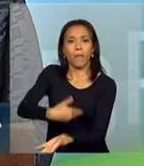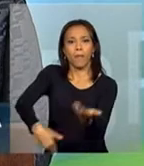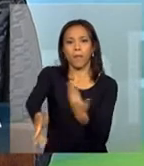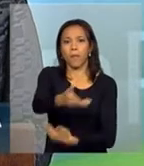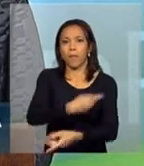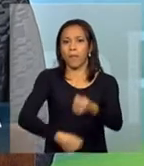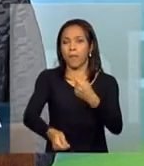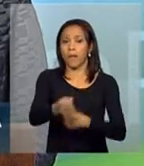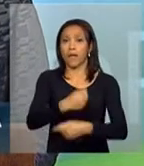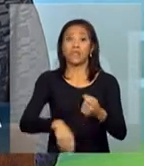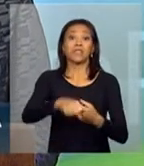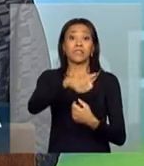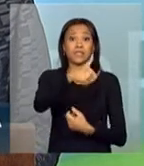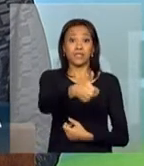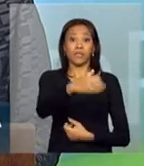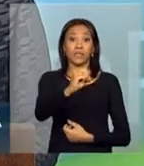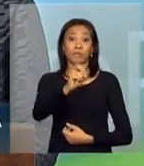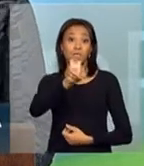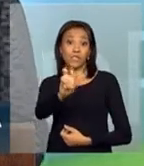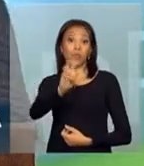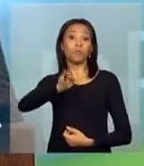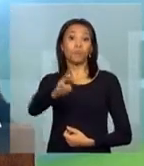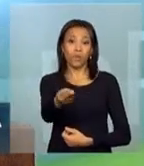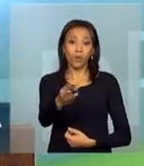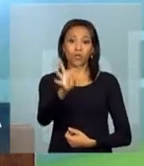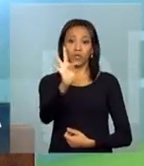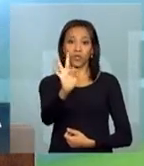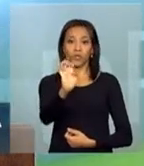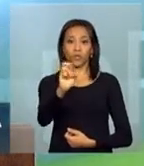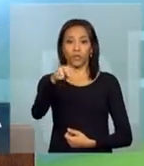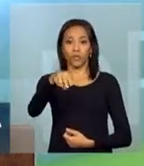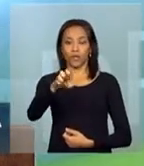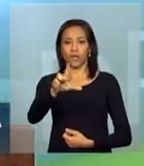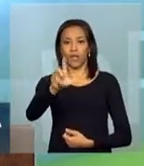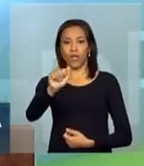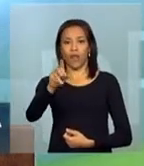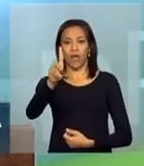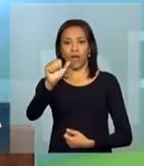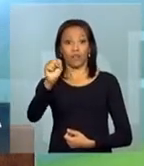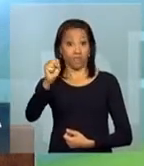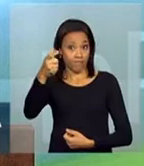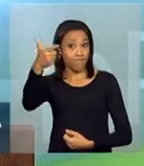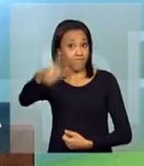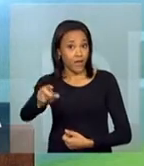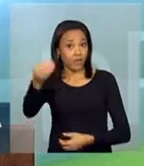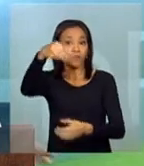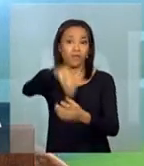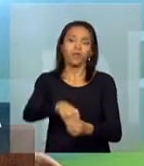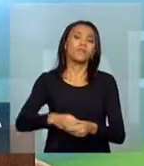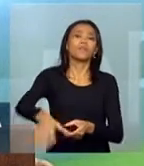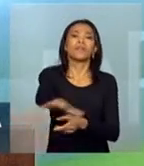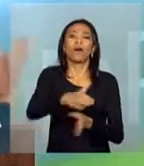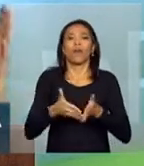milhões de toneladas a mais no sistema portuário brasileiro.